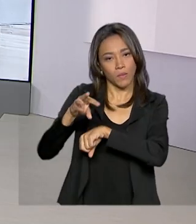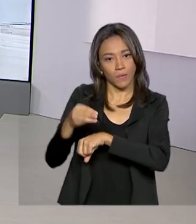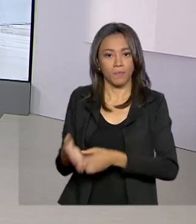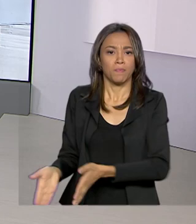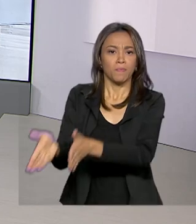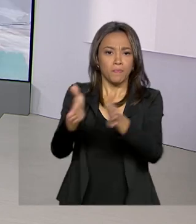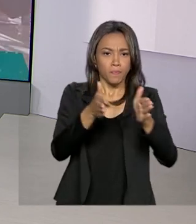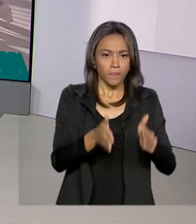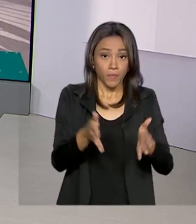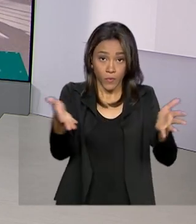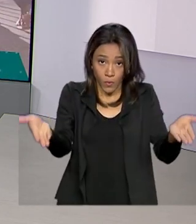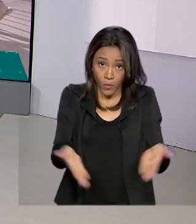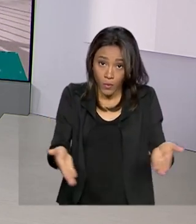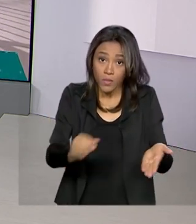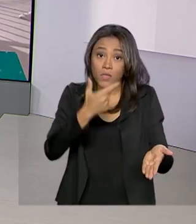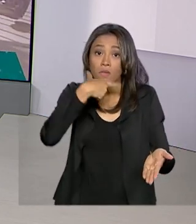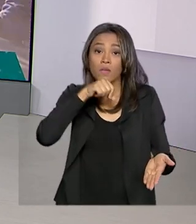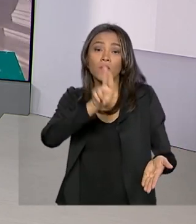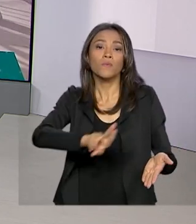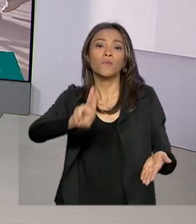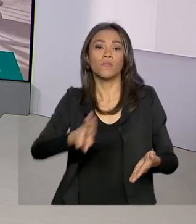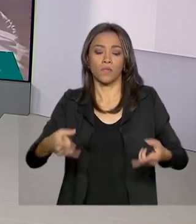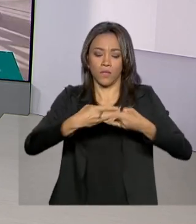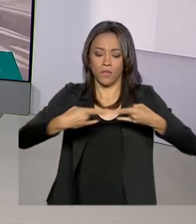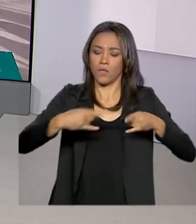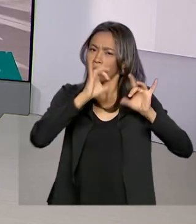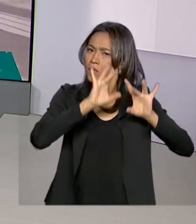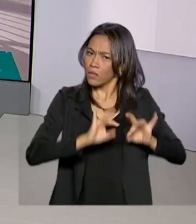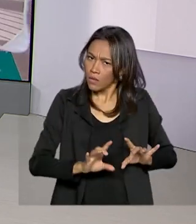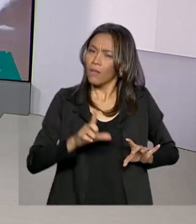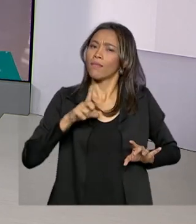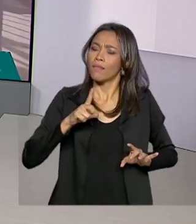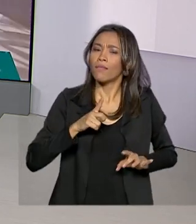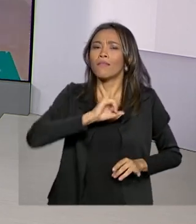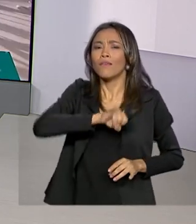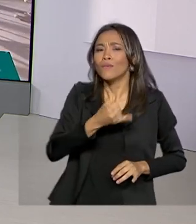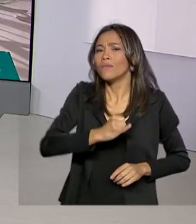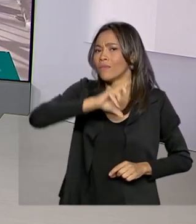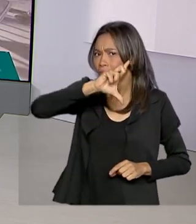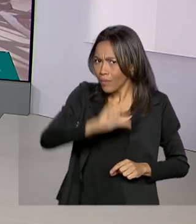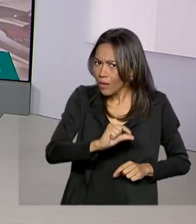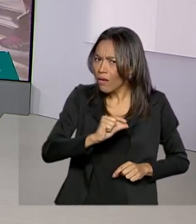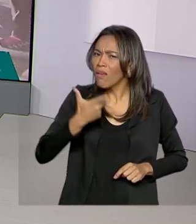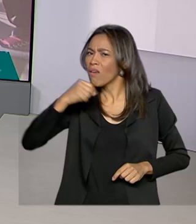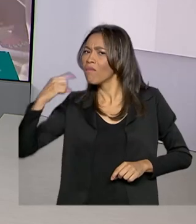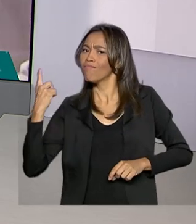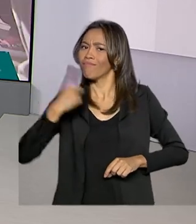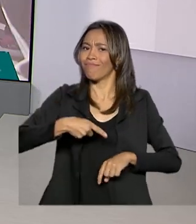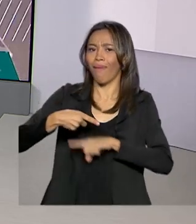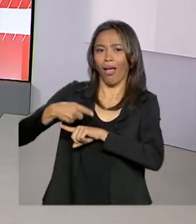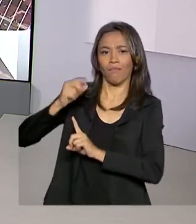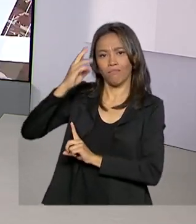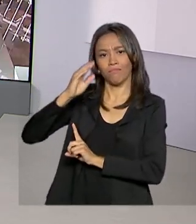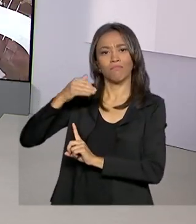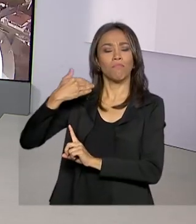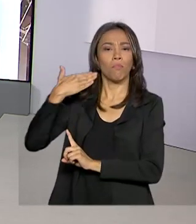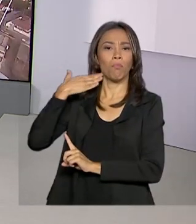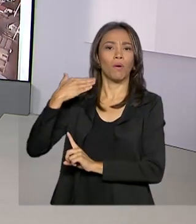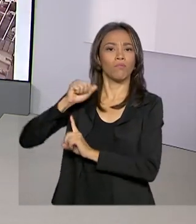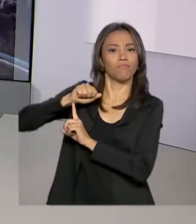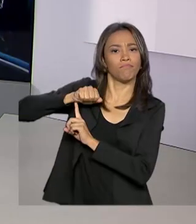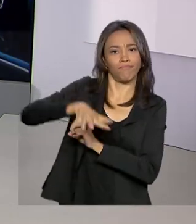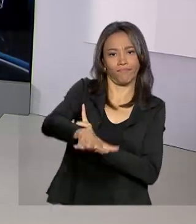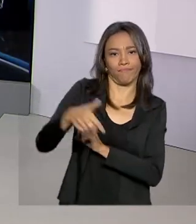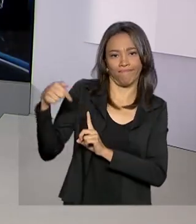E olha, a partir de hoje, quem usa cheque especial vai contar com juros mais baixos. A determinação é do Banco Central. Vamos até São Paulo